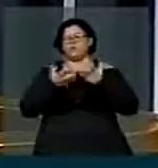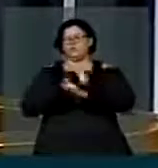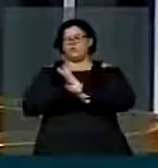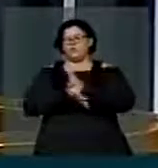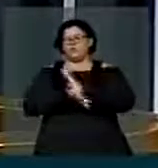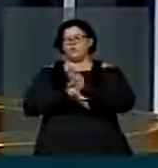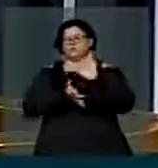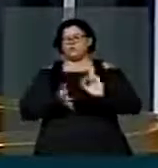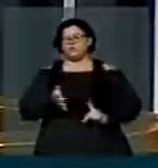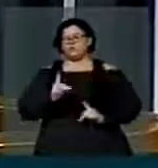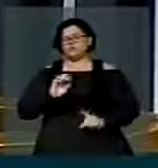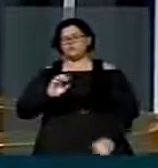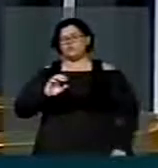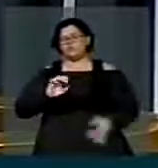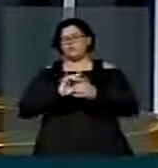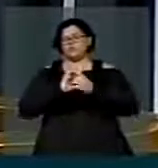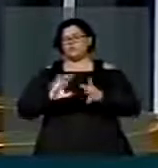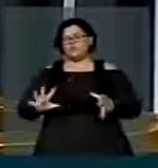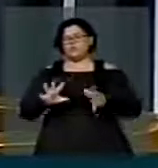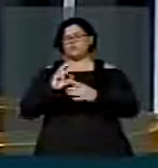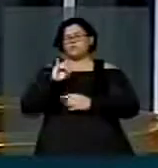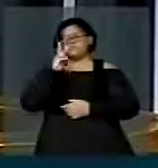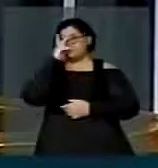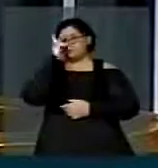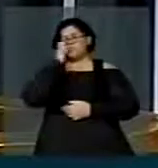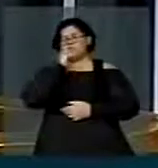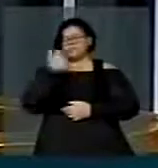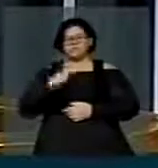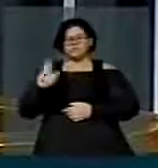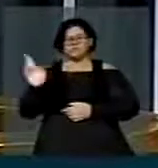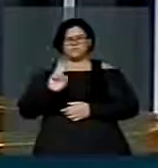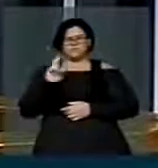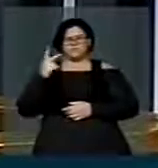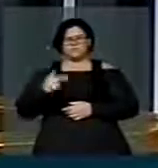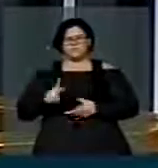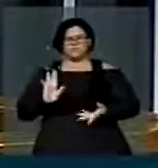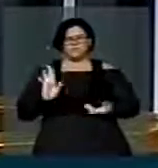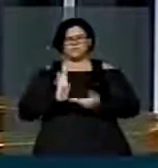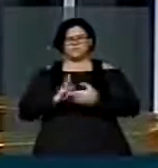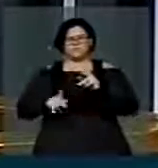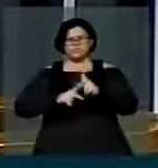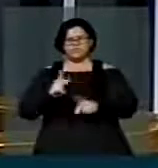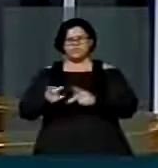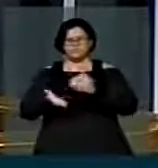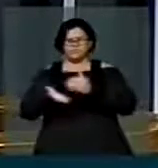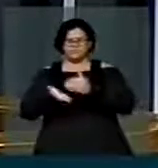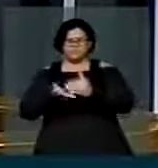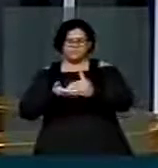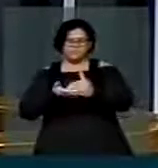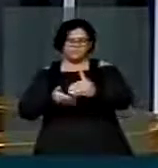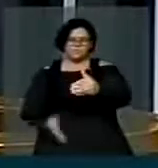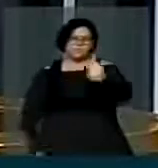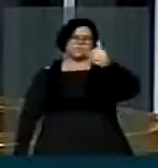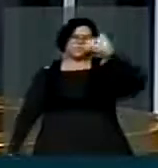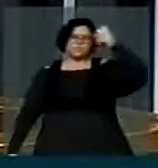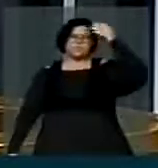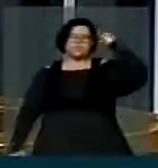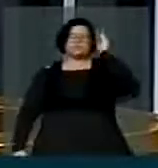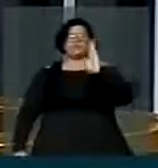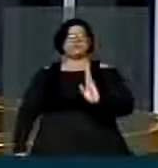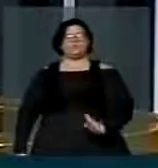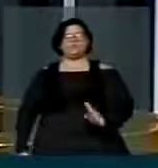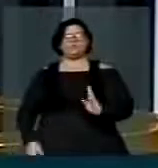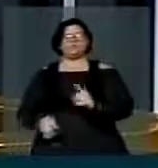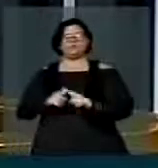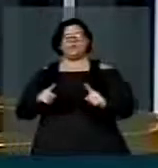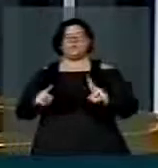daqueles que sequer têm representação nessa casa, os povos originários. Está no conjunto de impedir a